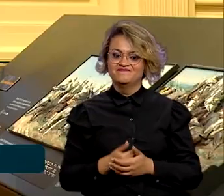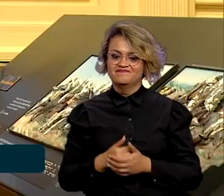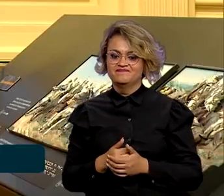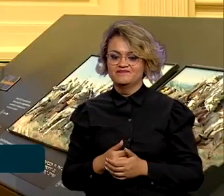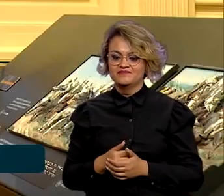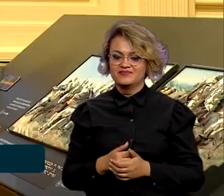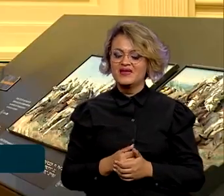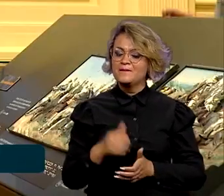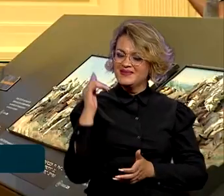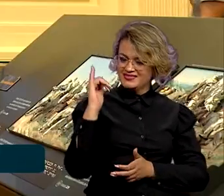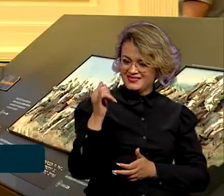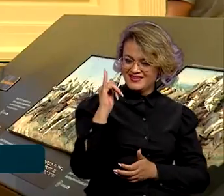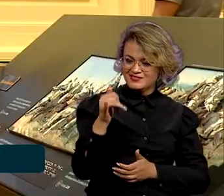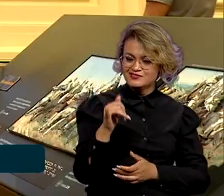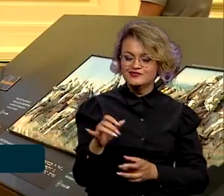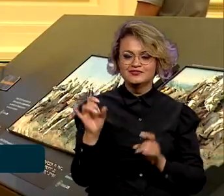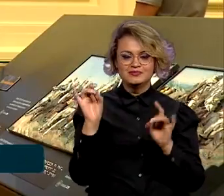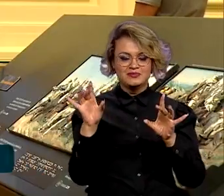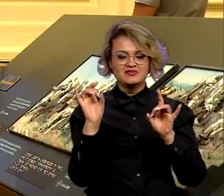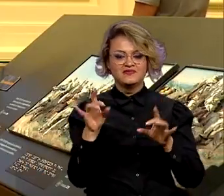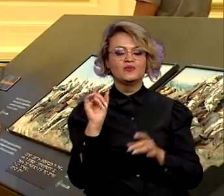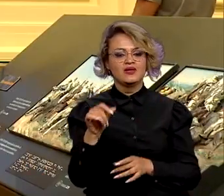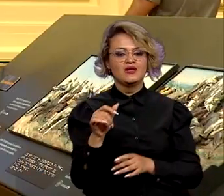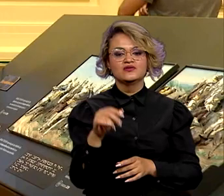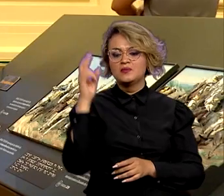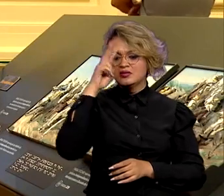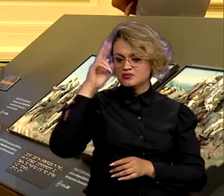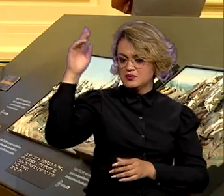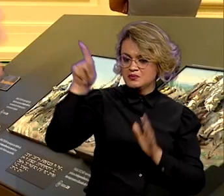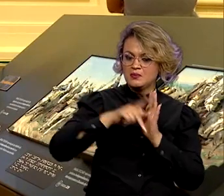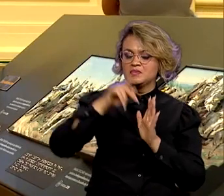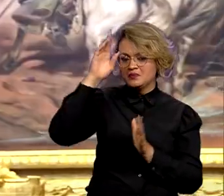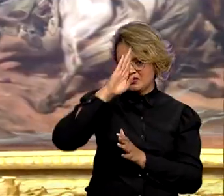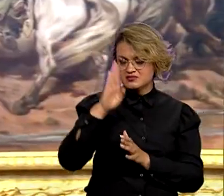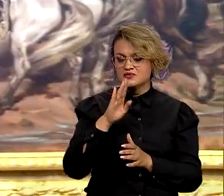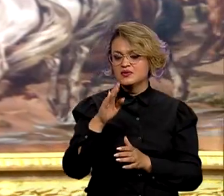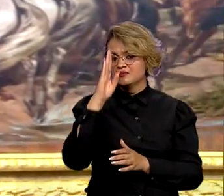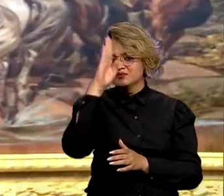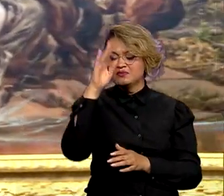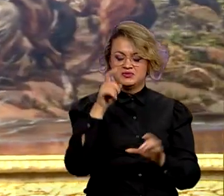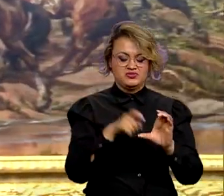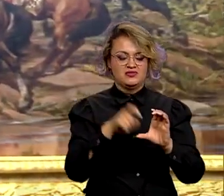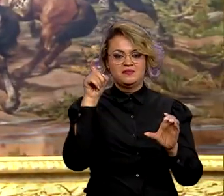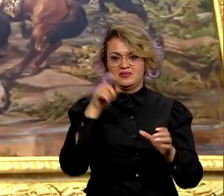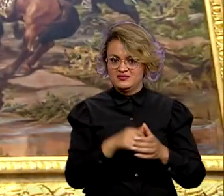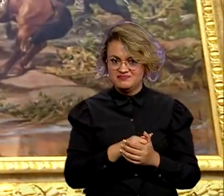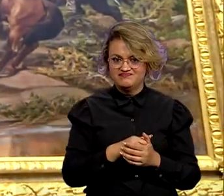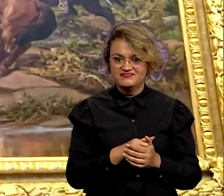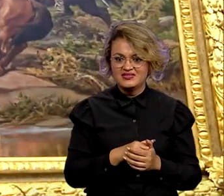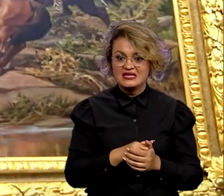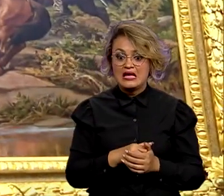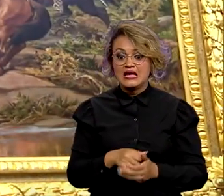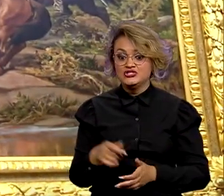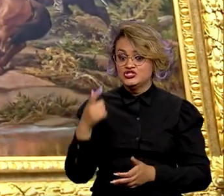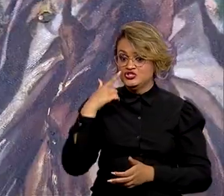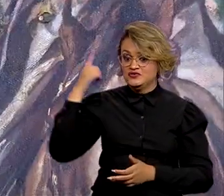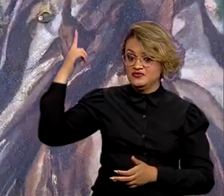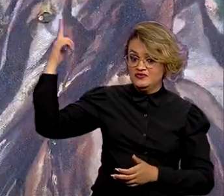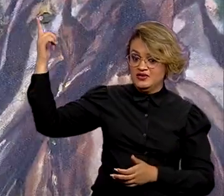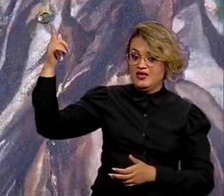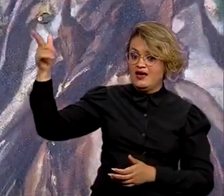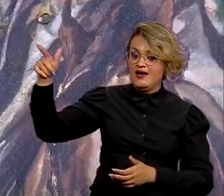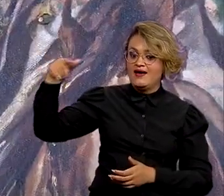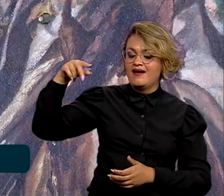Uma narrativa muito específica sobre a história do Brasil e especificamente sobre a independência. A gente conhecer a